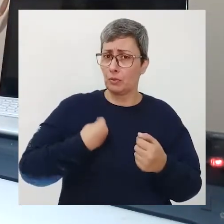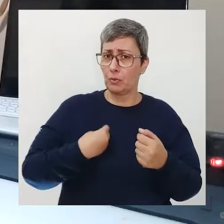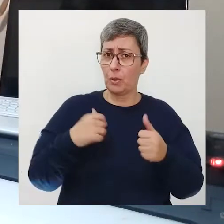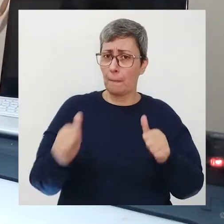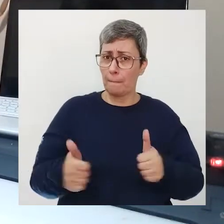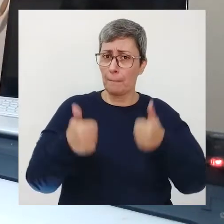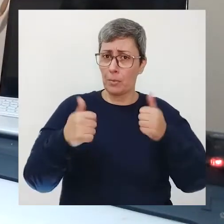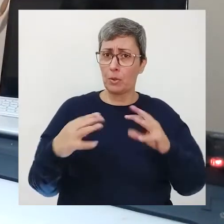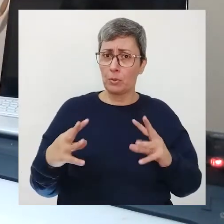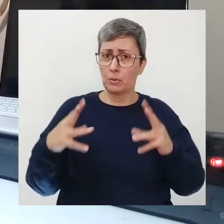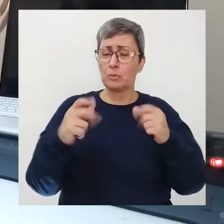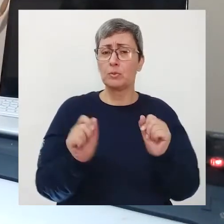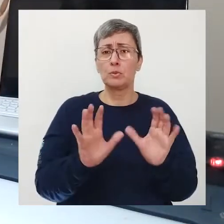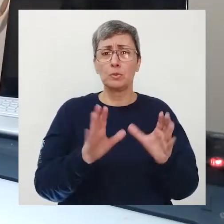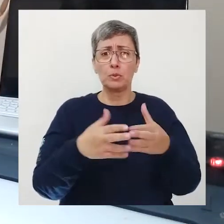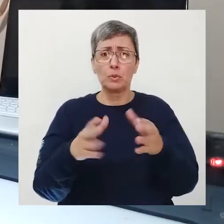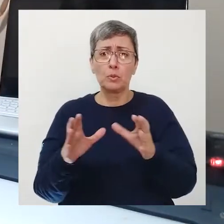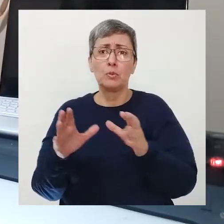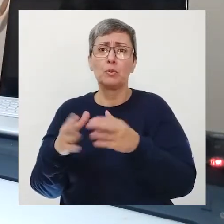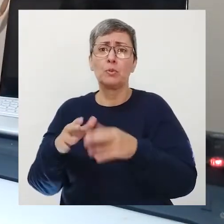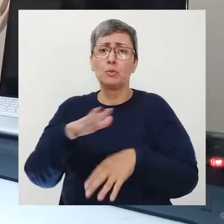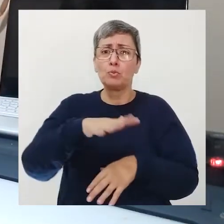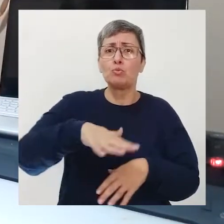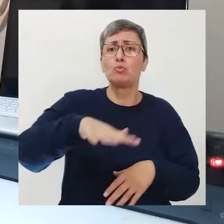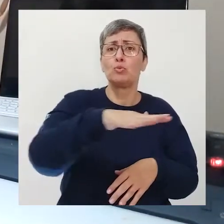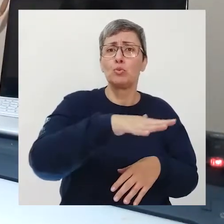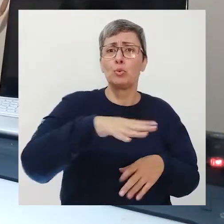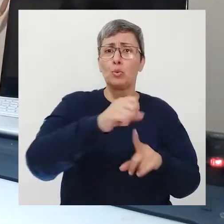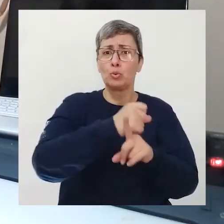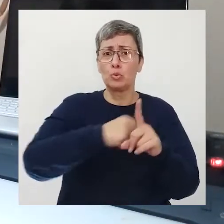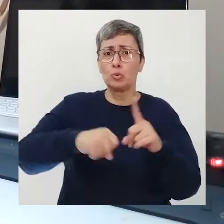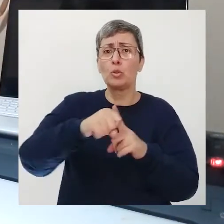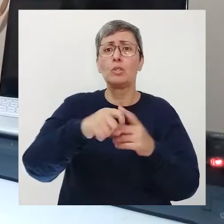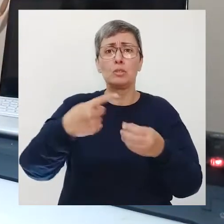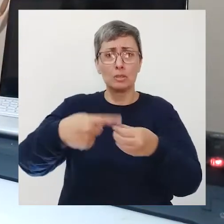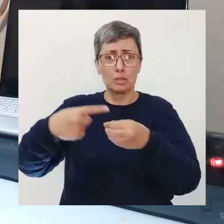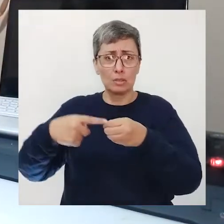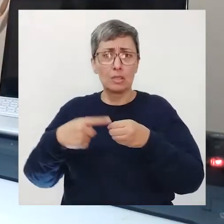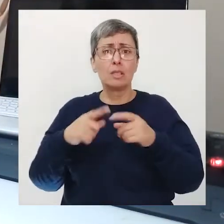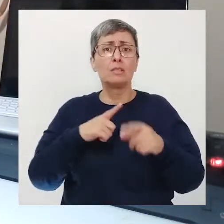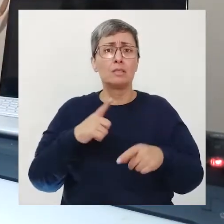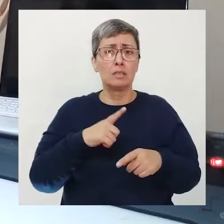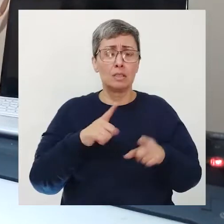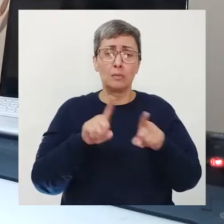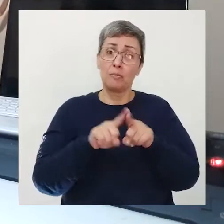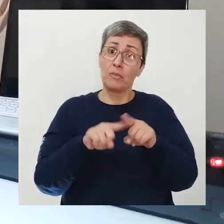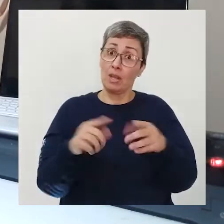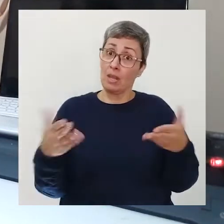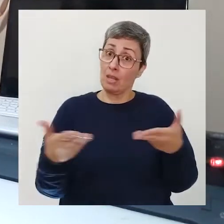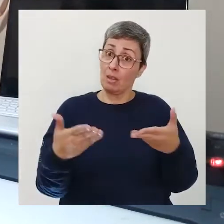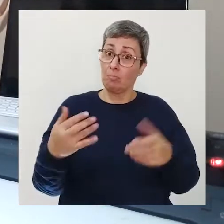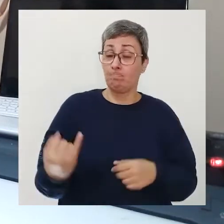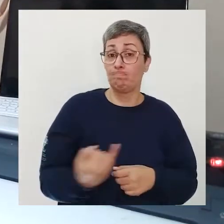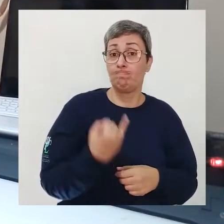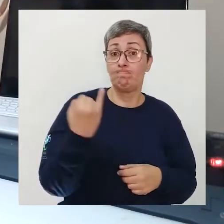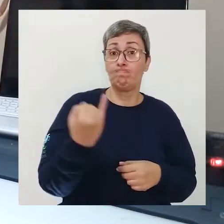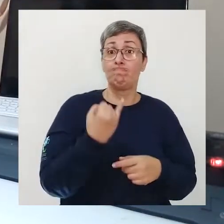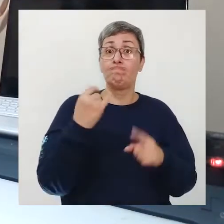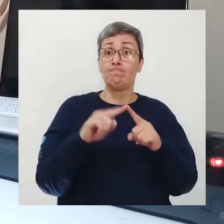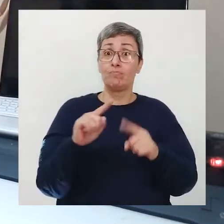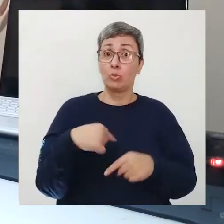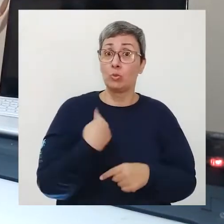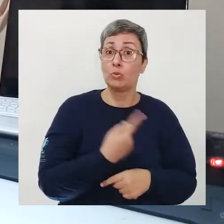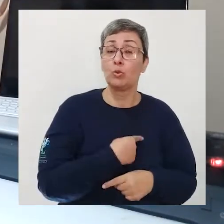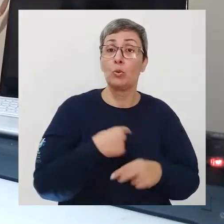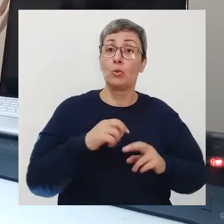esperarmos passar esse período de pandemia a gente sabe que não pode haver aglomeração né